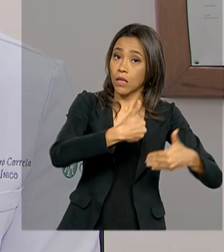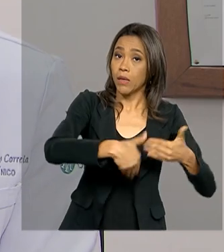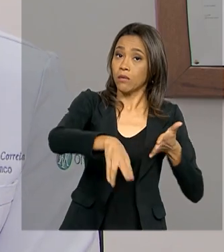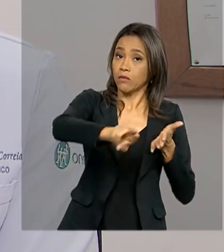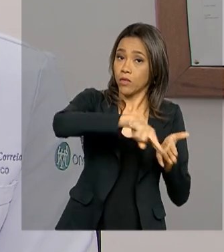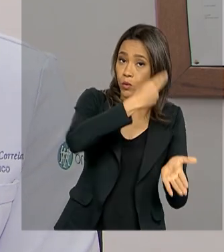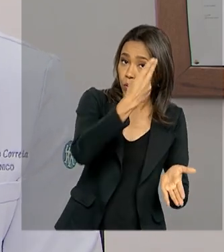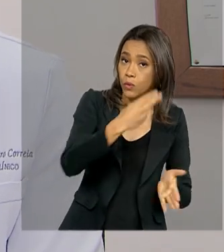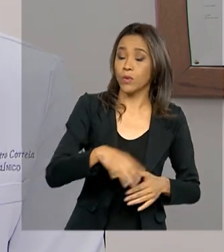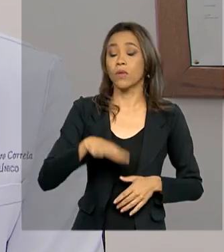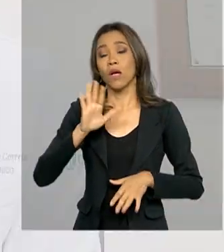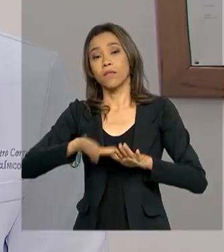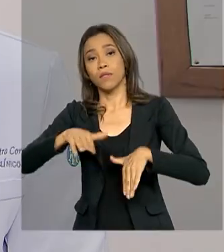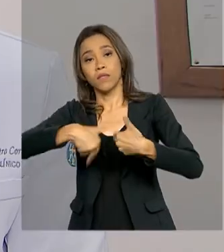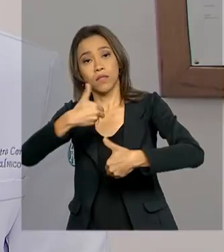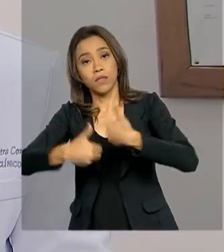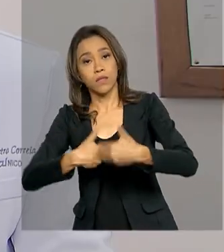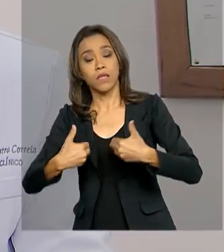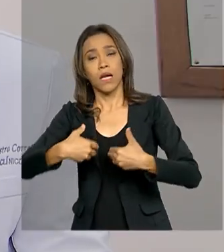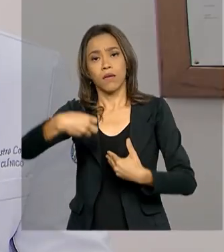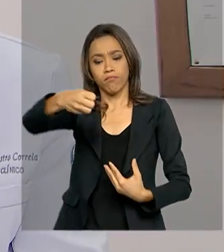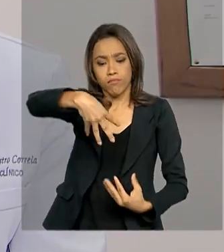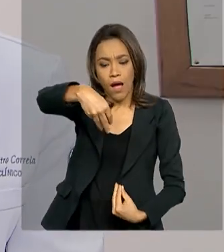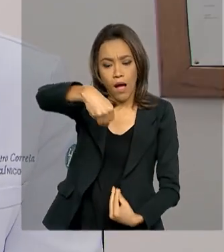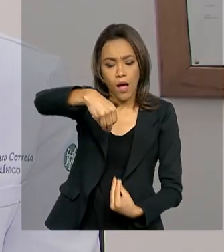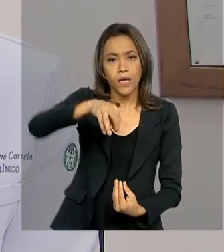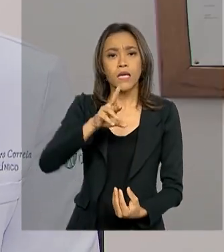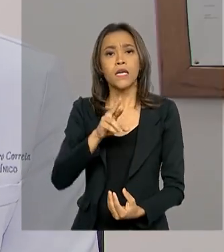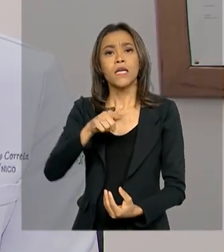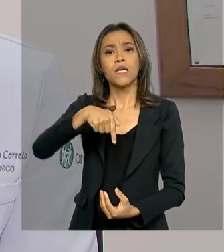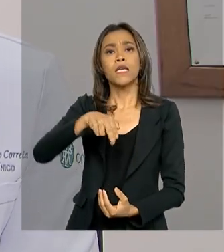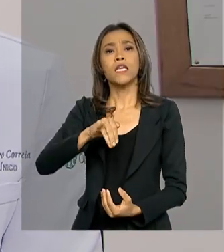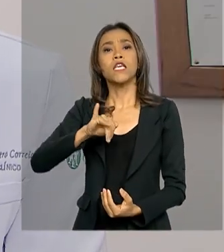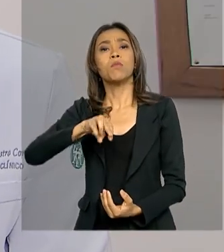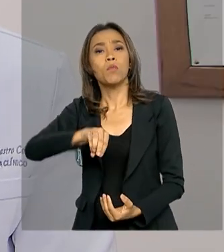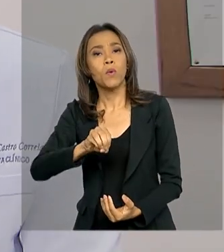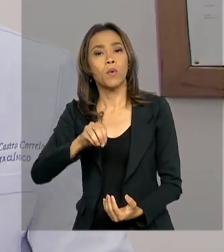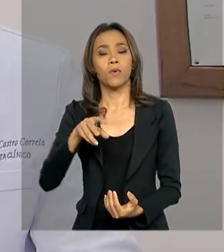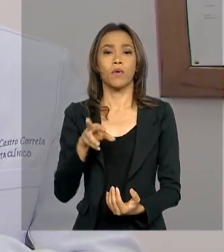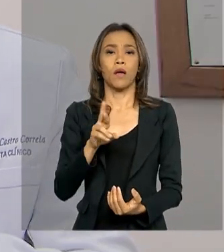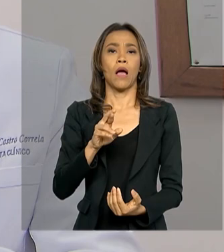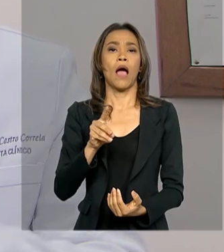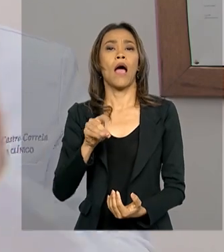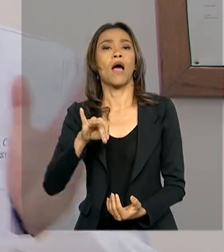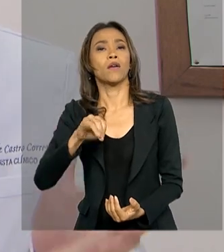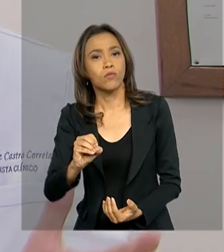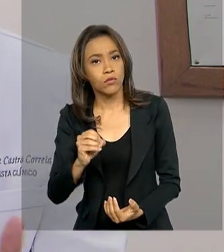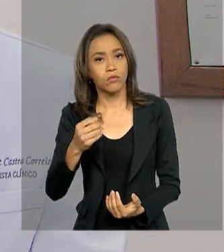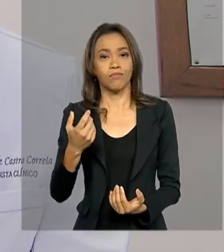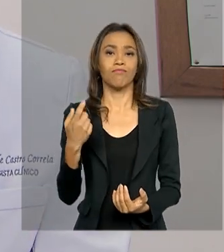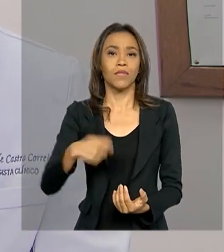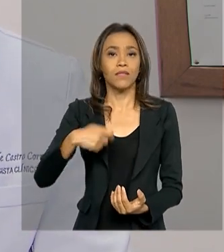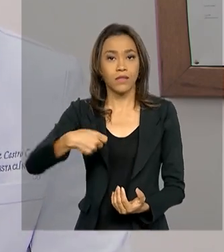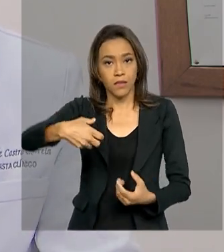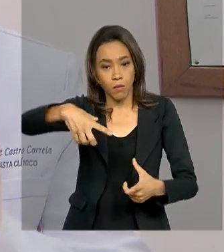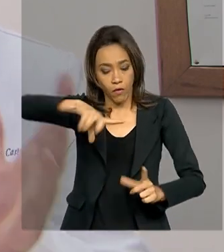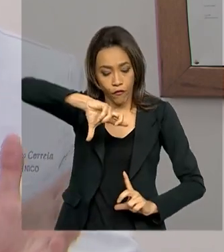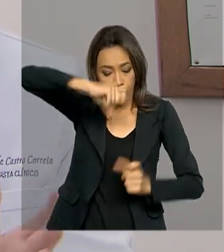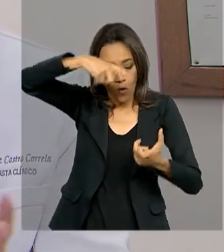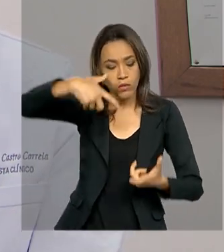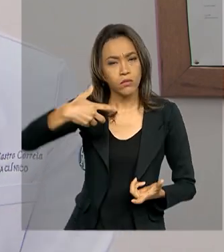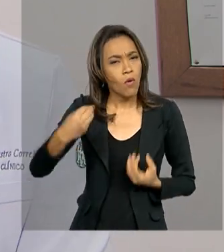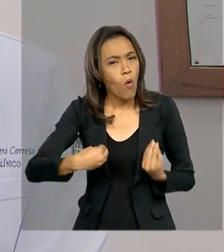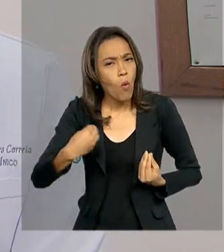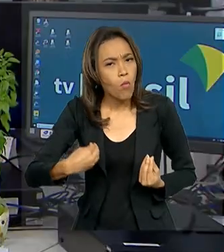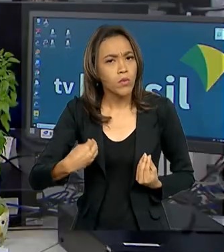radioterapia com quimioterapia. Eu tenho que ter todos os exames dele em mão. Tenho que ter uma fotografia do tumor, como é está a